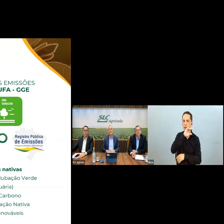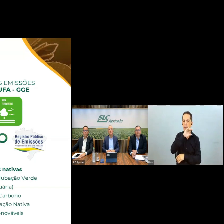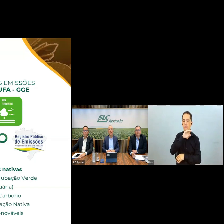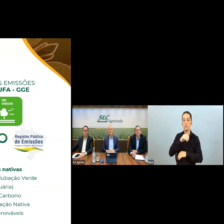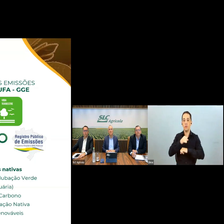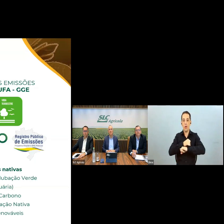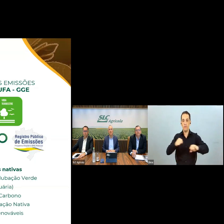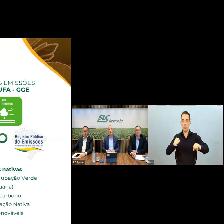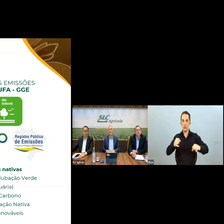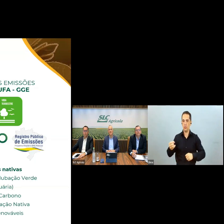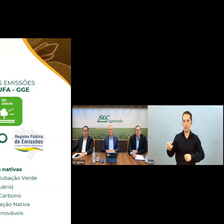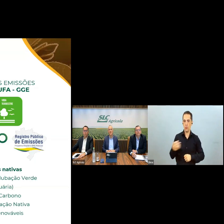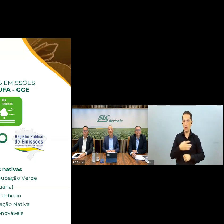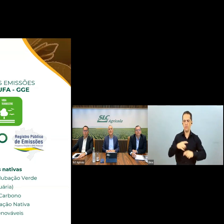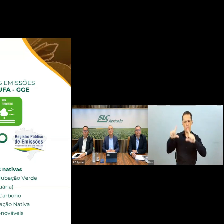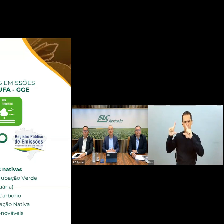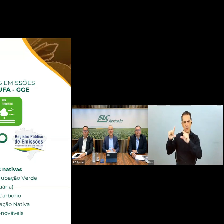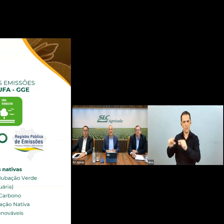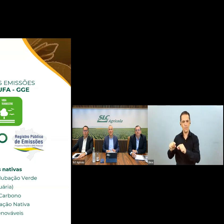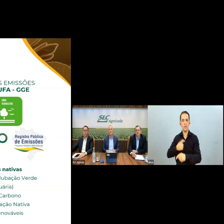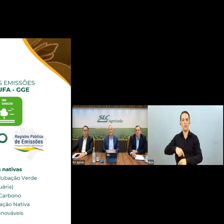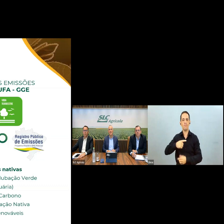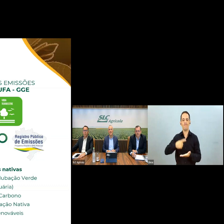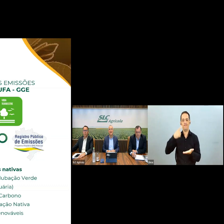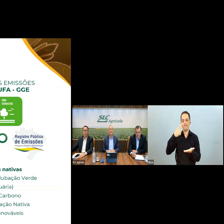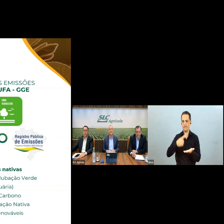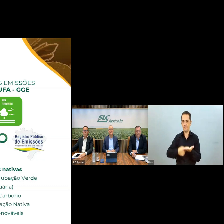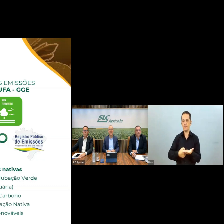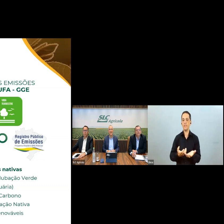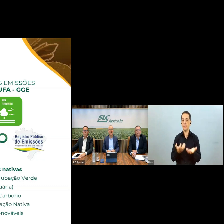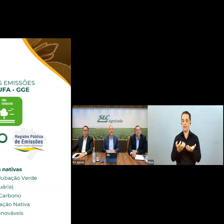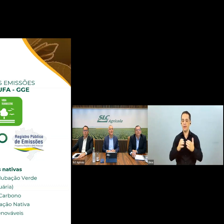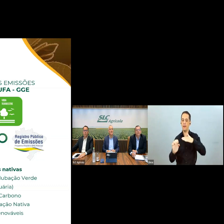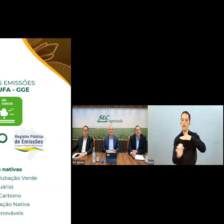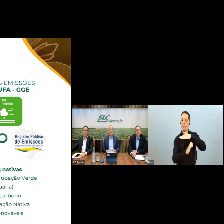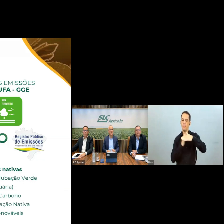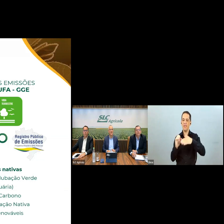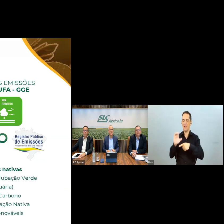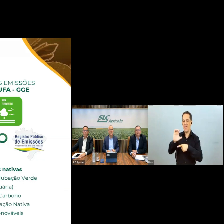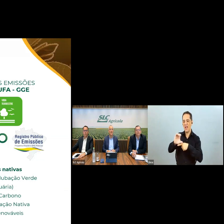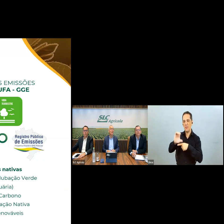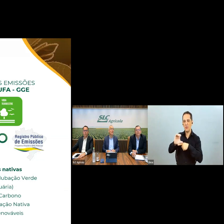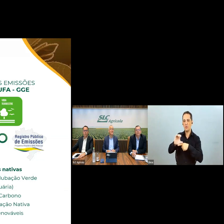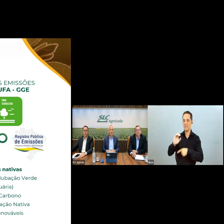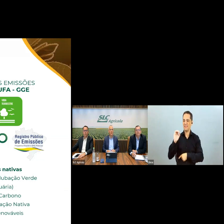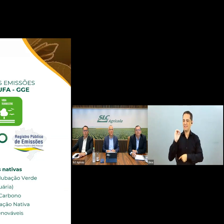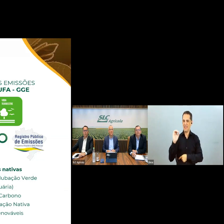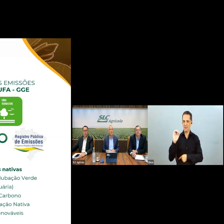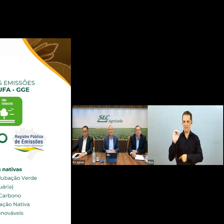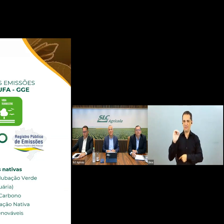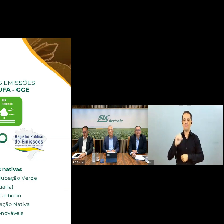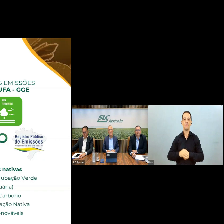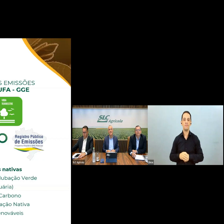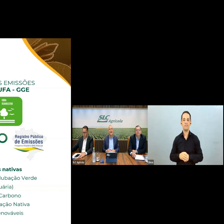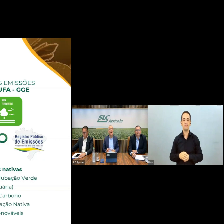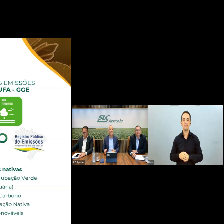versão, divulgamos o nosso compromisso de tornar a companhia carbono zero em emissões líquidas nos escopos